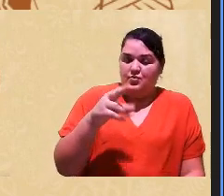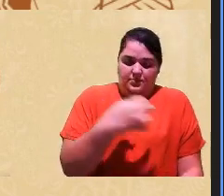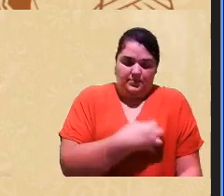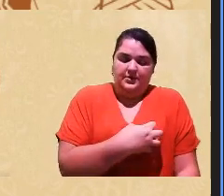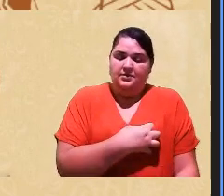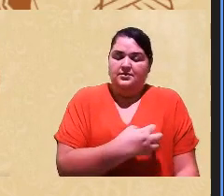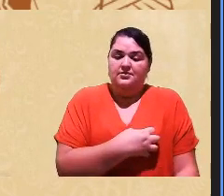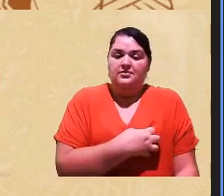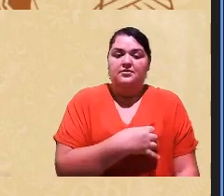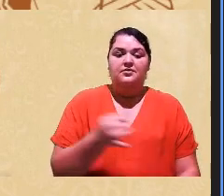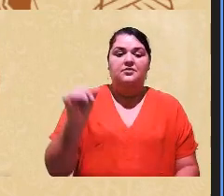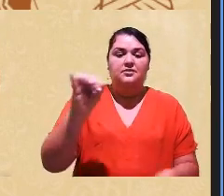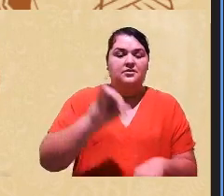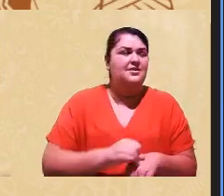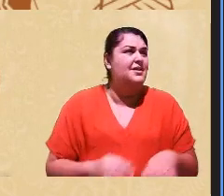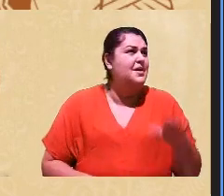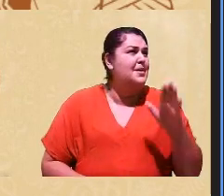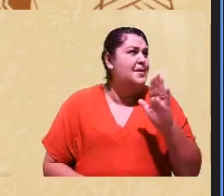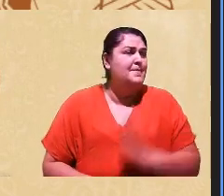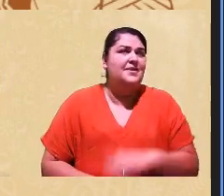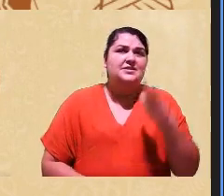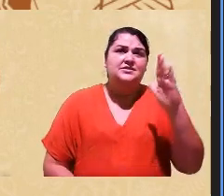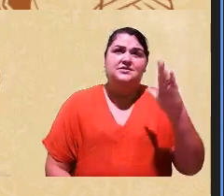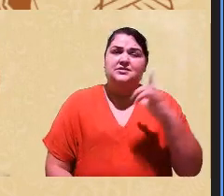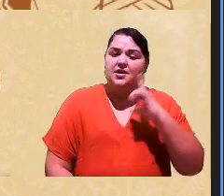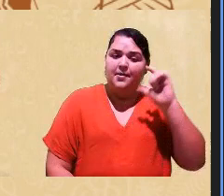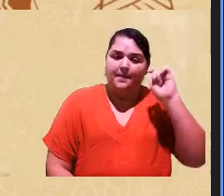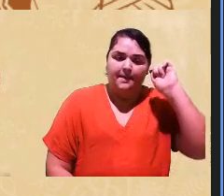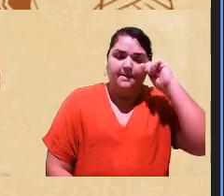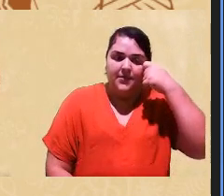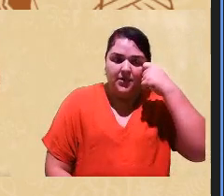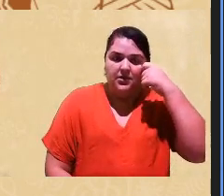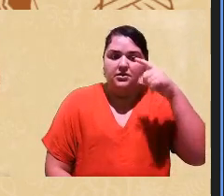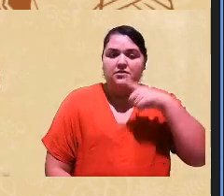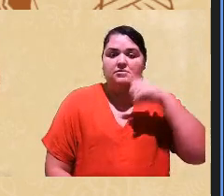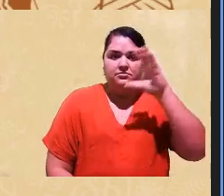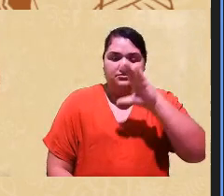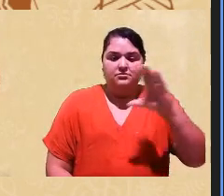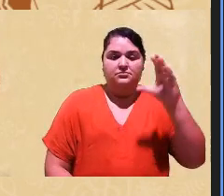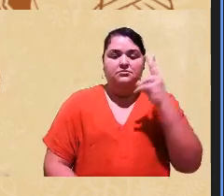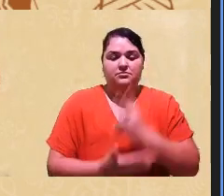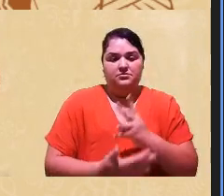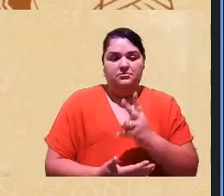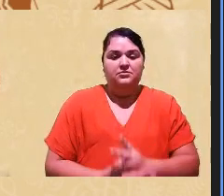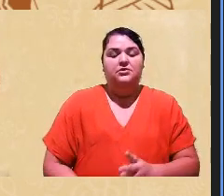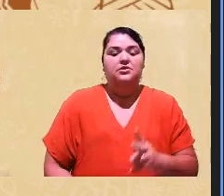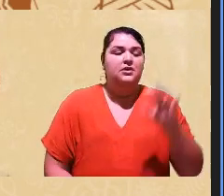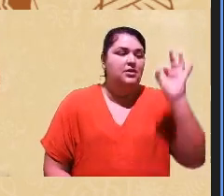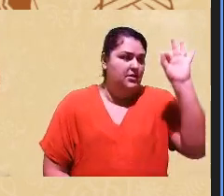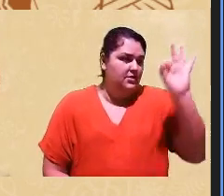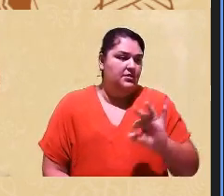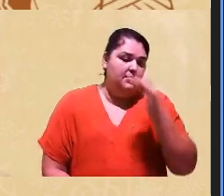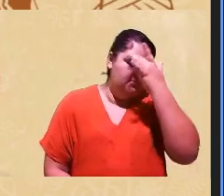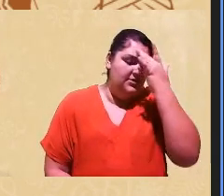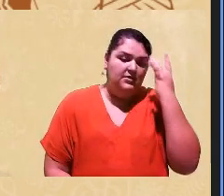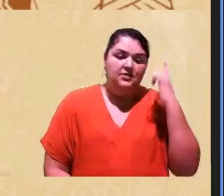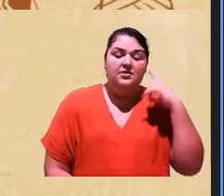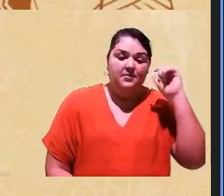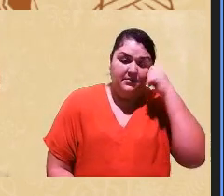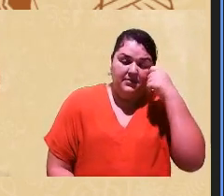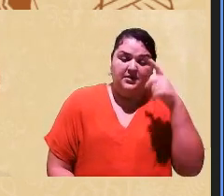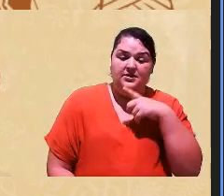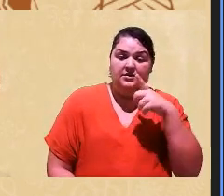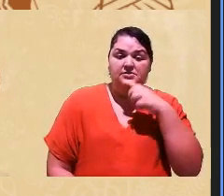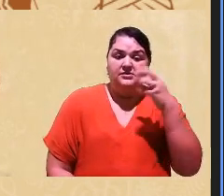pretas do Brasil quando eu falo preto eu estou utilizando a categoria do BGE percentual de pessoas pretas praticamente é